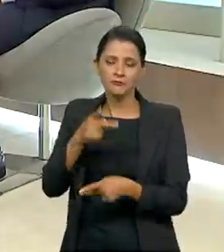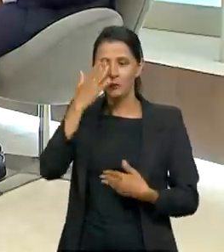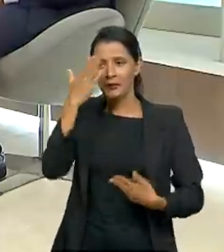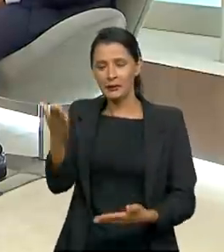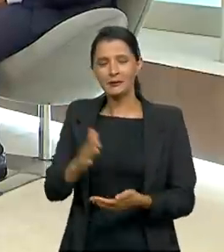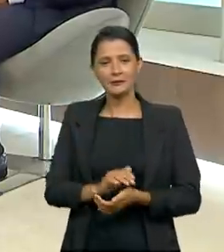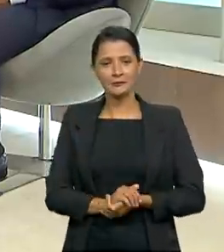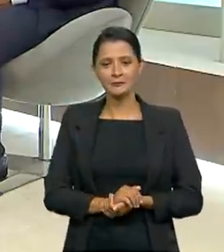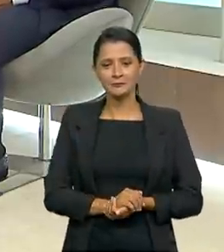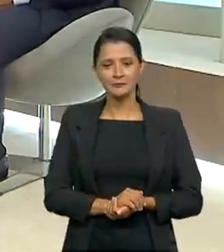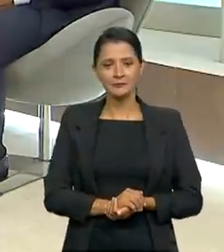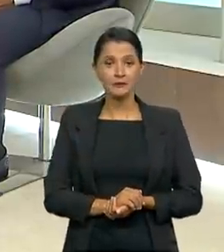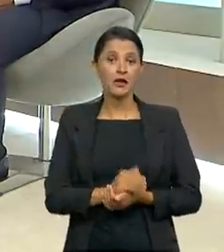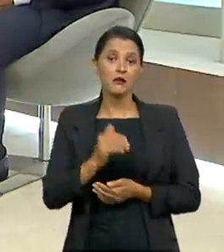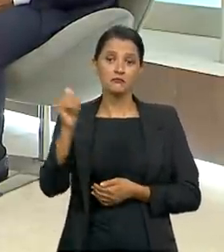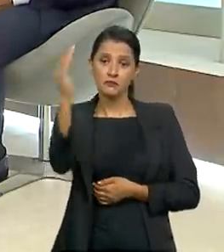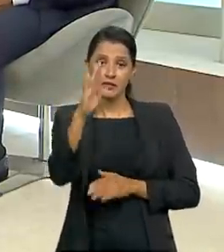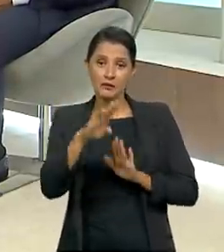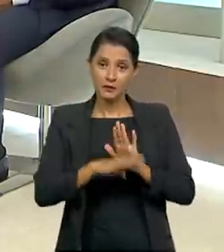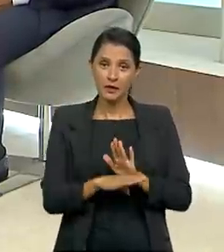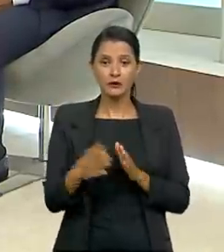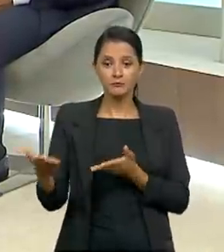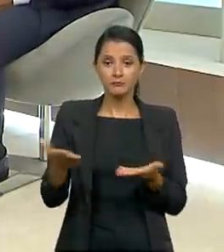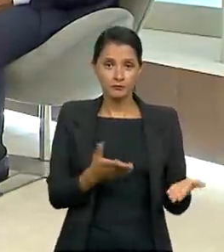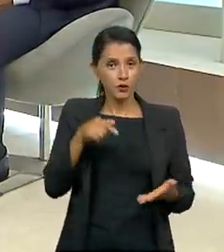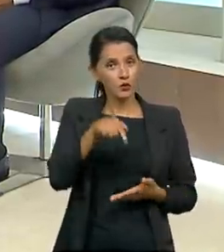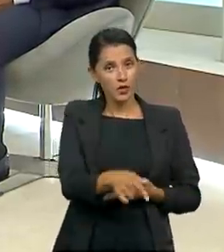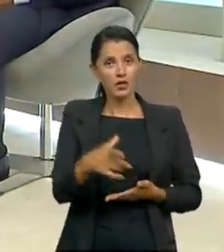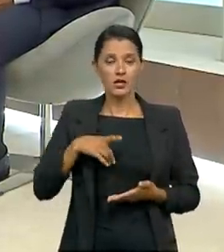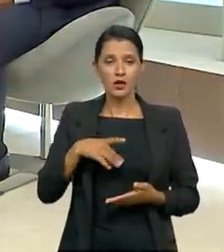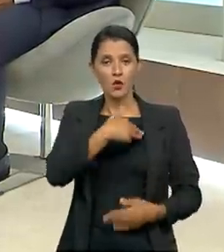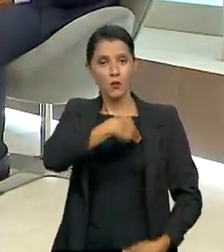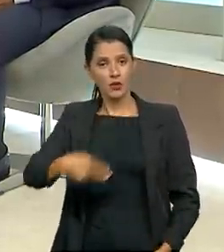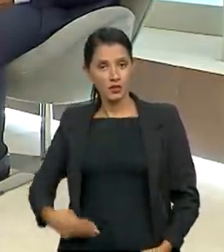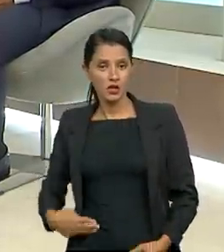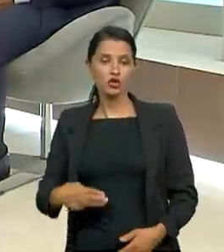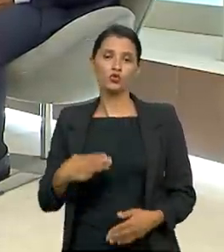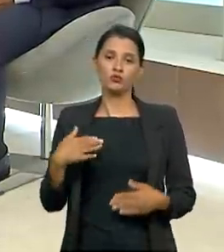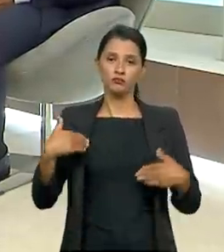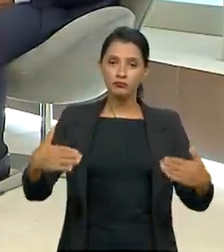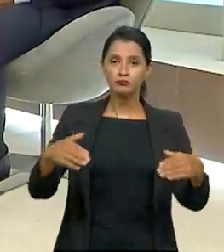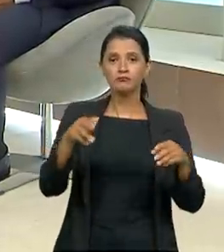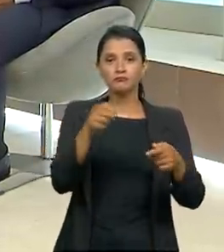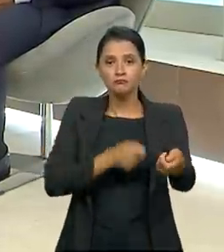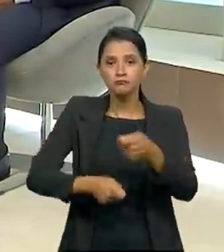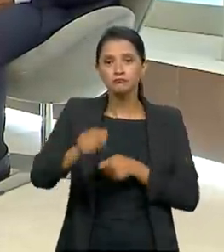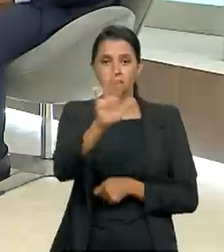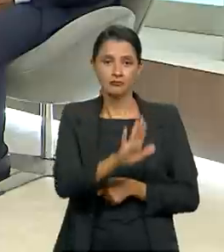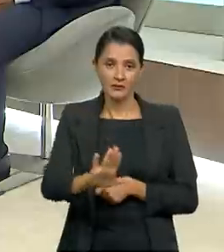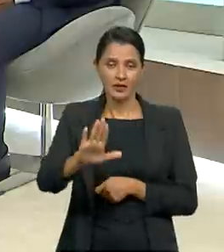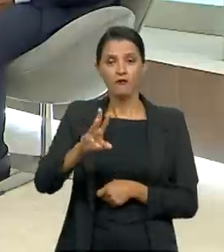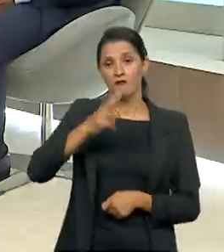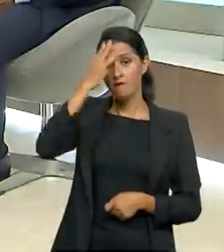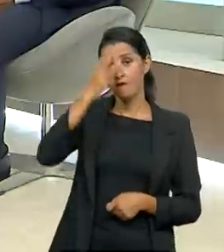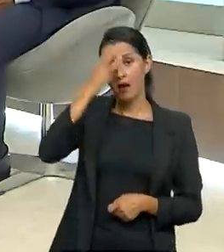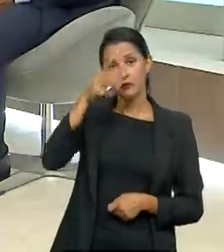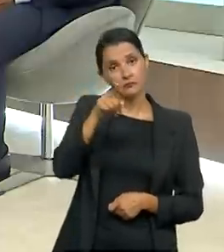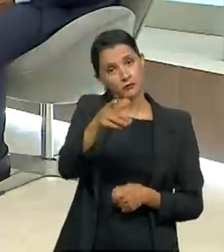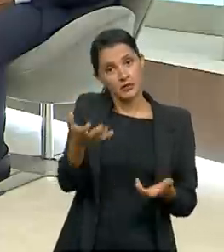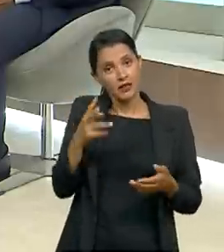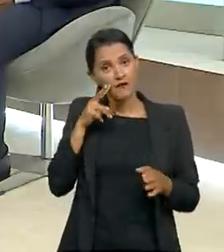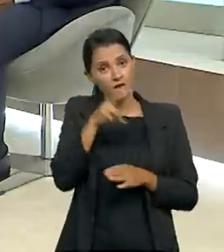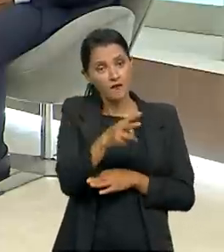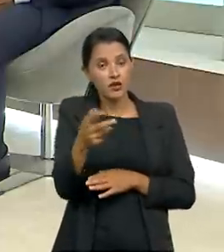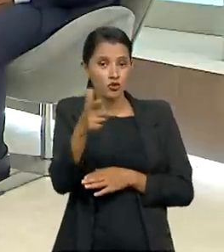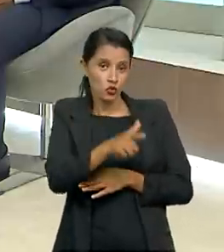que agradeço. O Brasil em Pauta recebeu nesta edição o ministro da Controladoria Geral da União, Wagner Rosário. Se você quiser